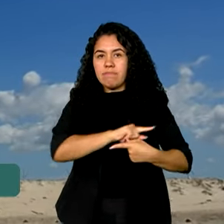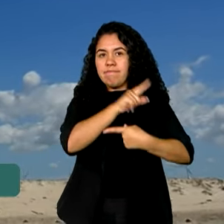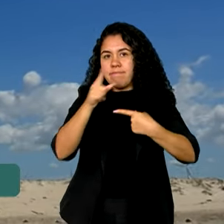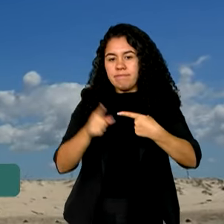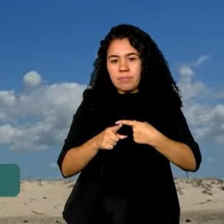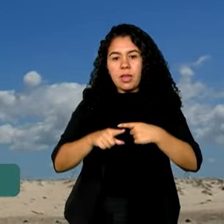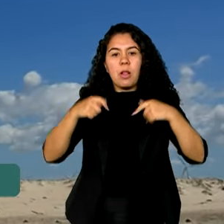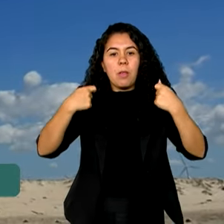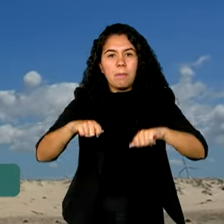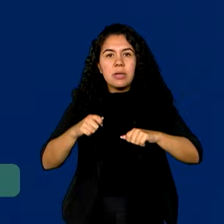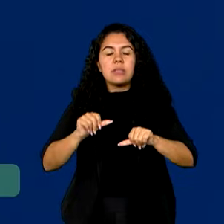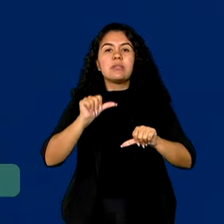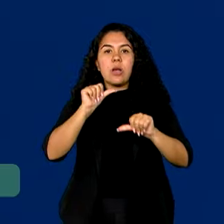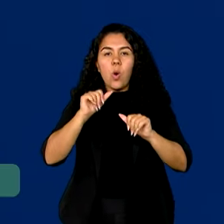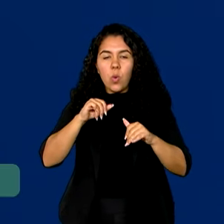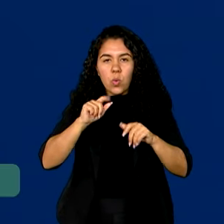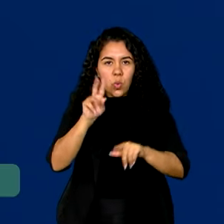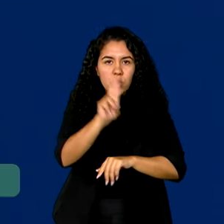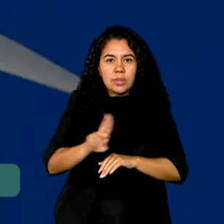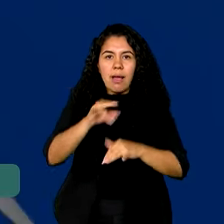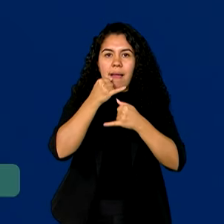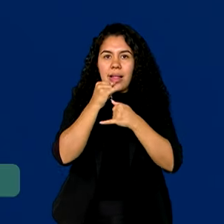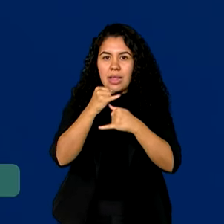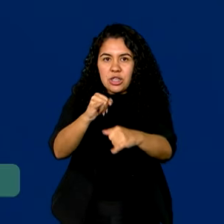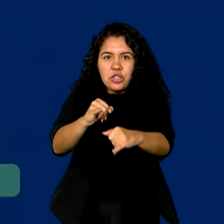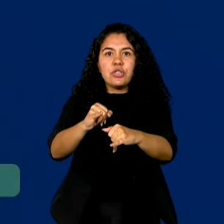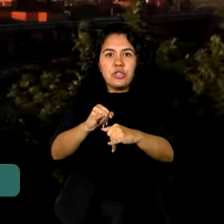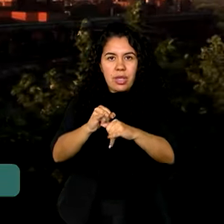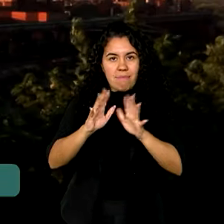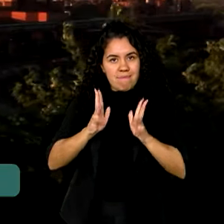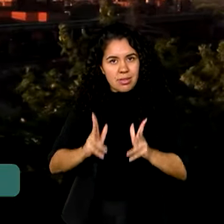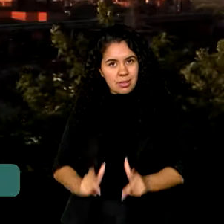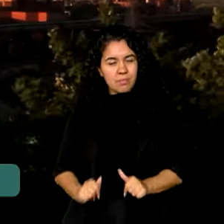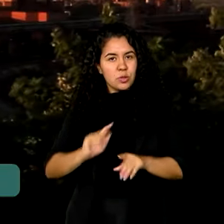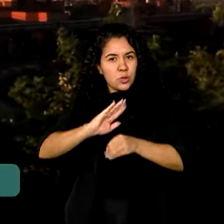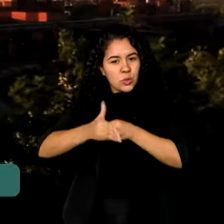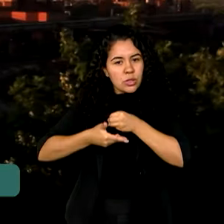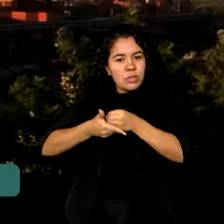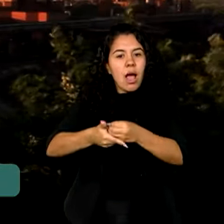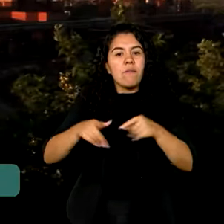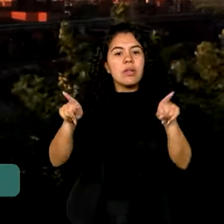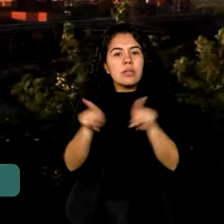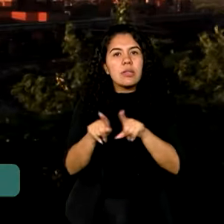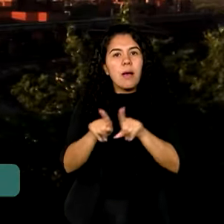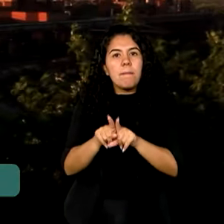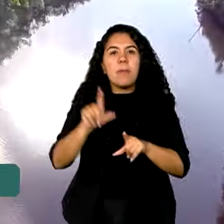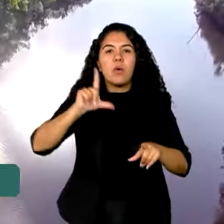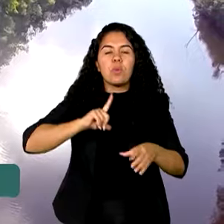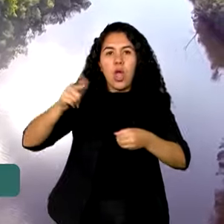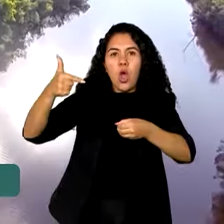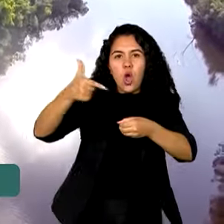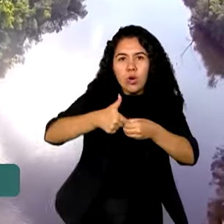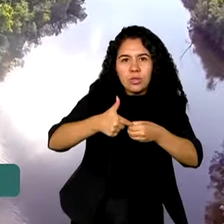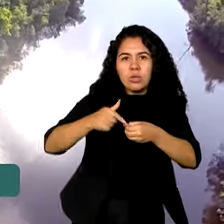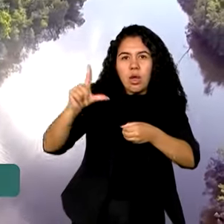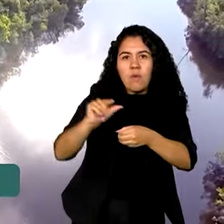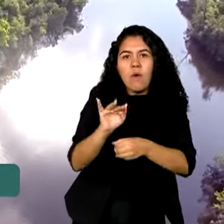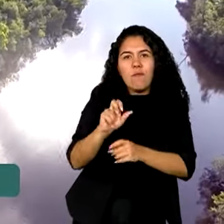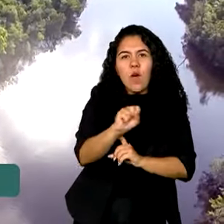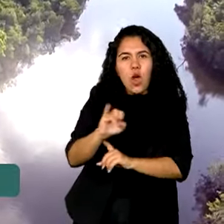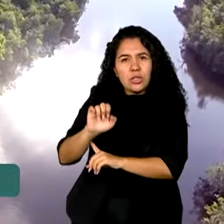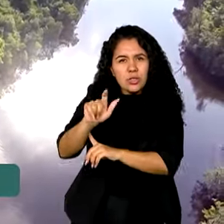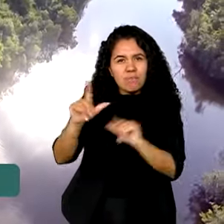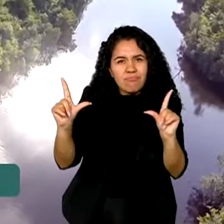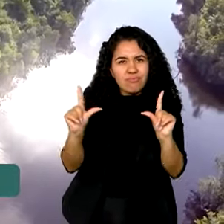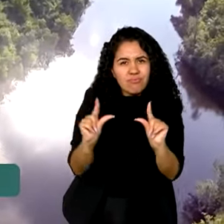do uso de energia renovável, a melhoria da eficiência energética e o fim do uso de combustíveis fósseis. Segundo a ministra,